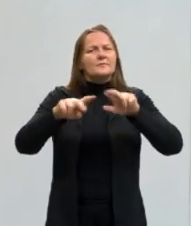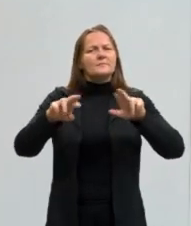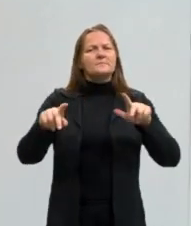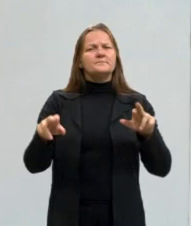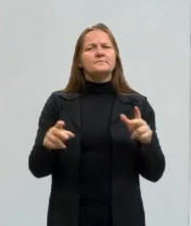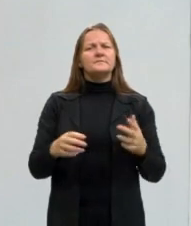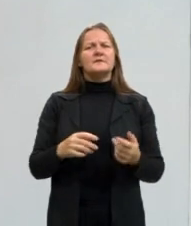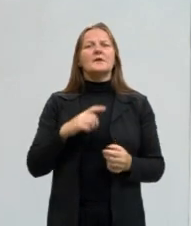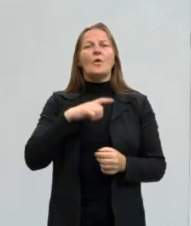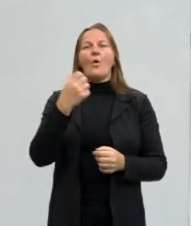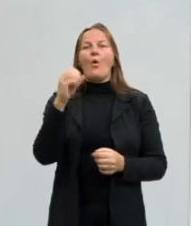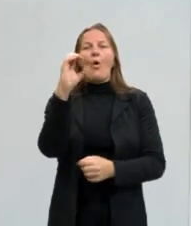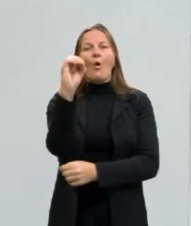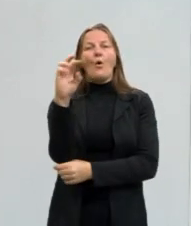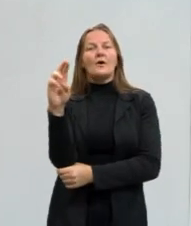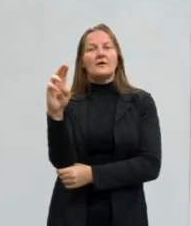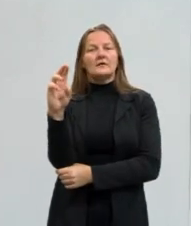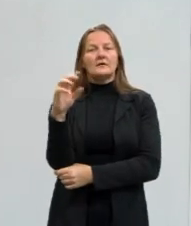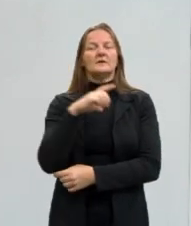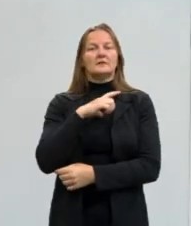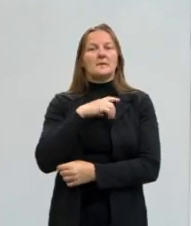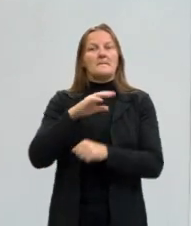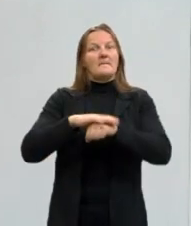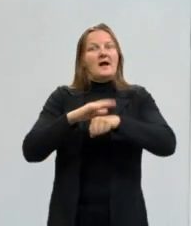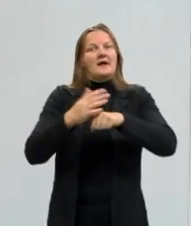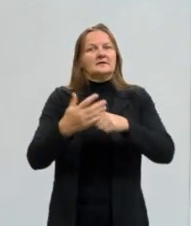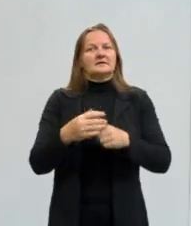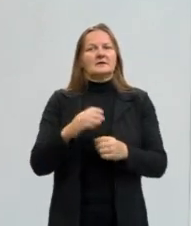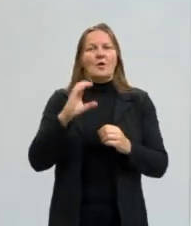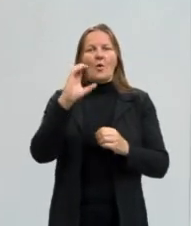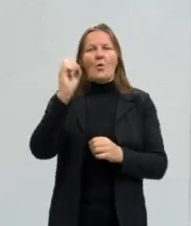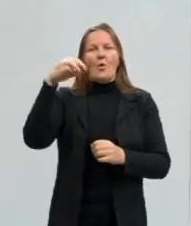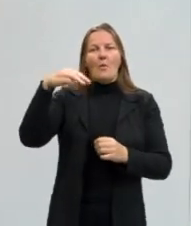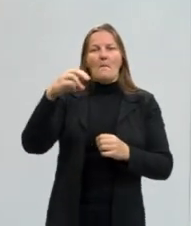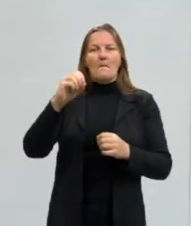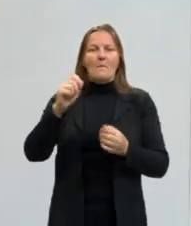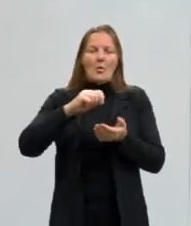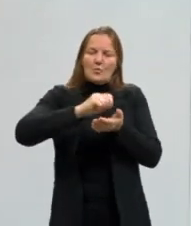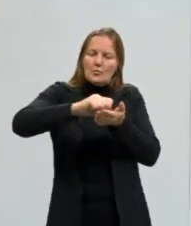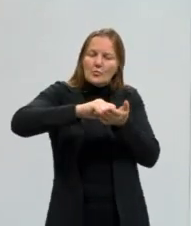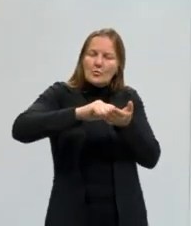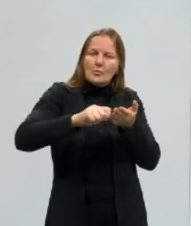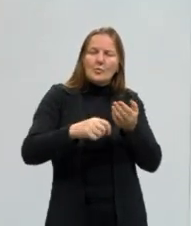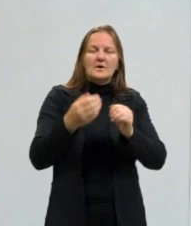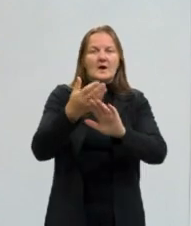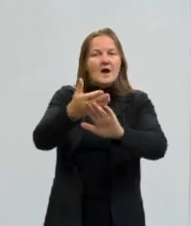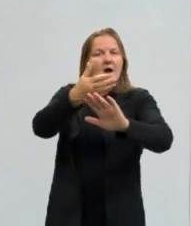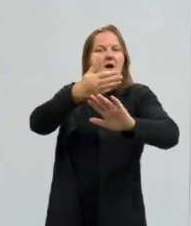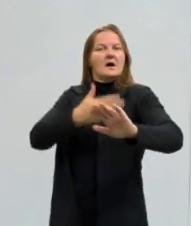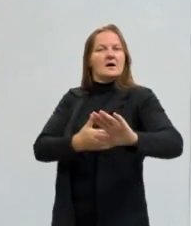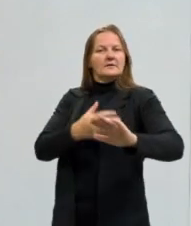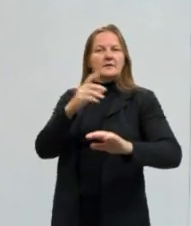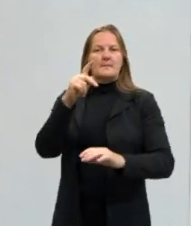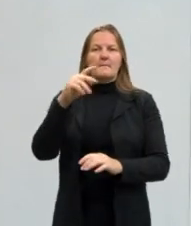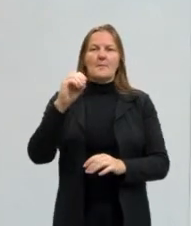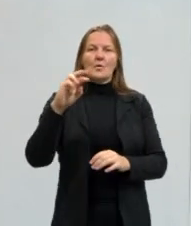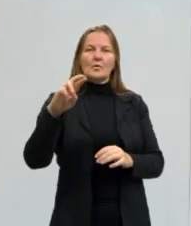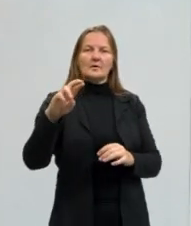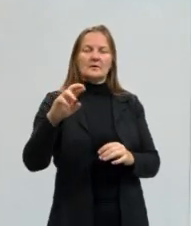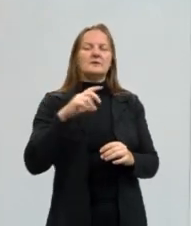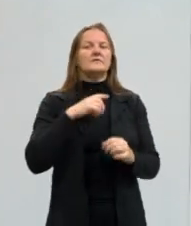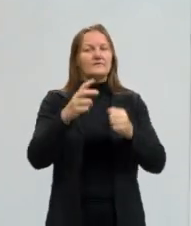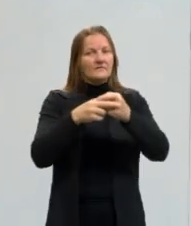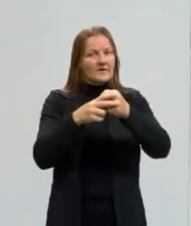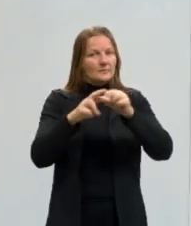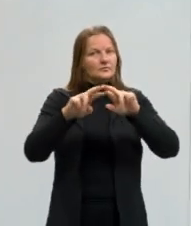terminam em or. Por exemplo, compor, antepor, que terminam em or.